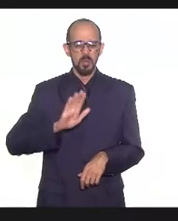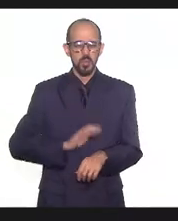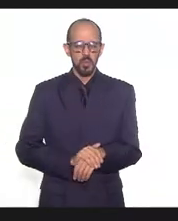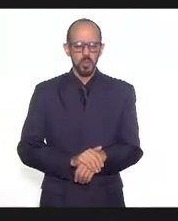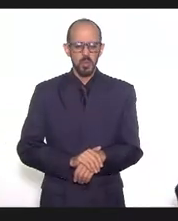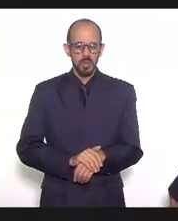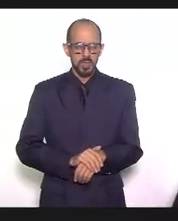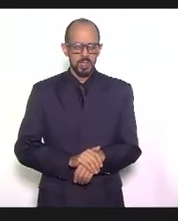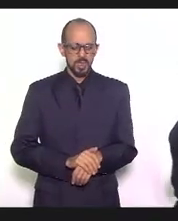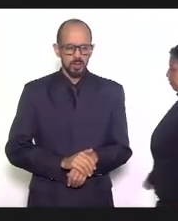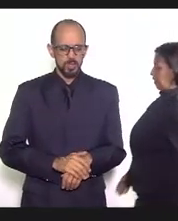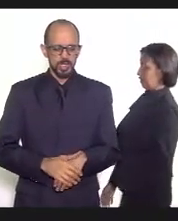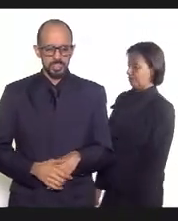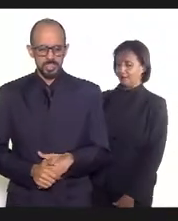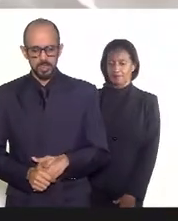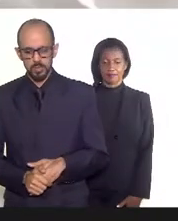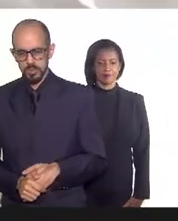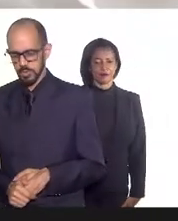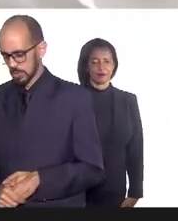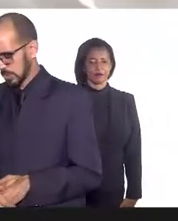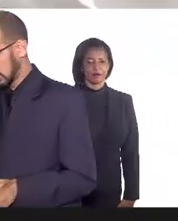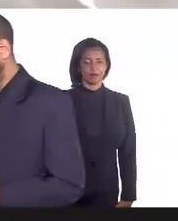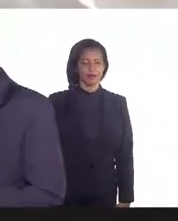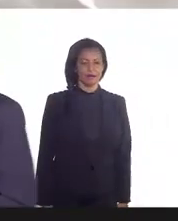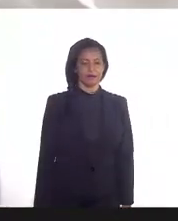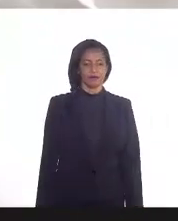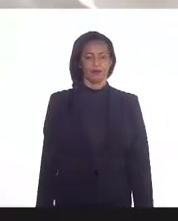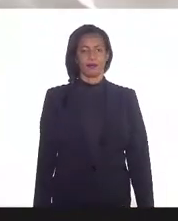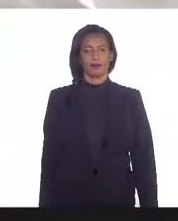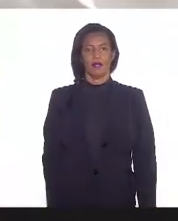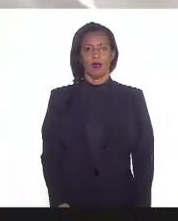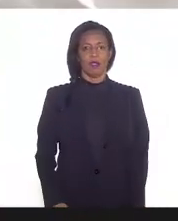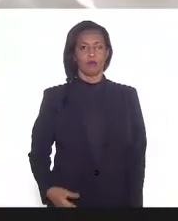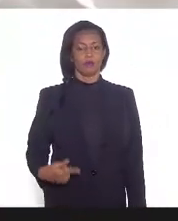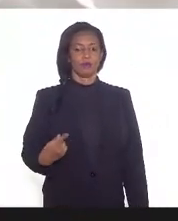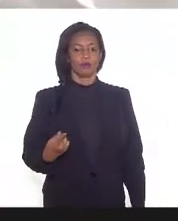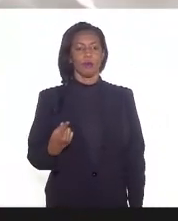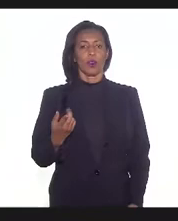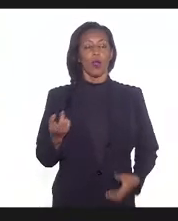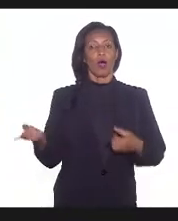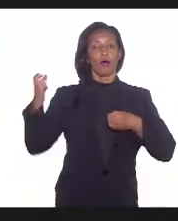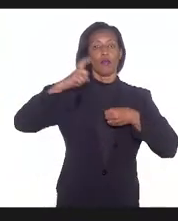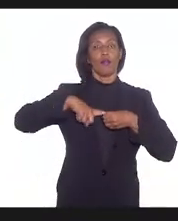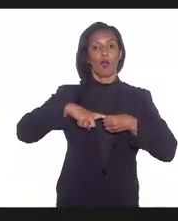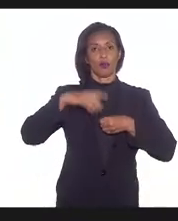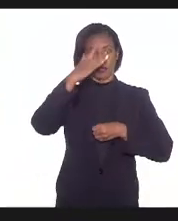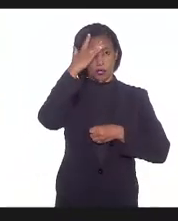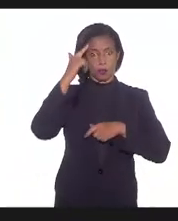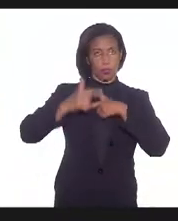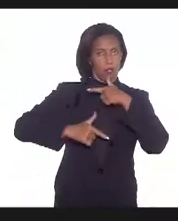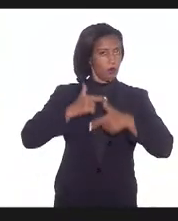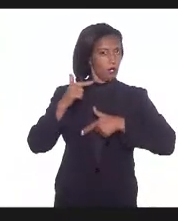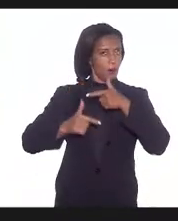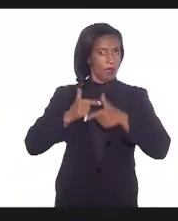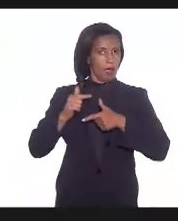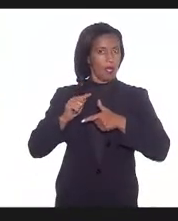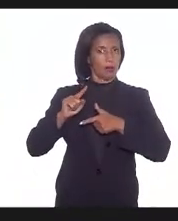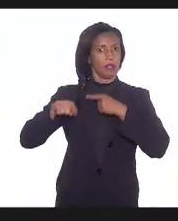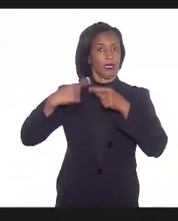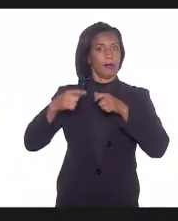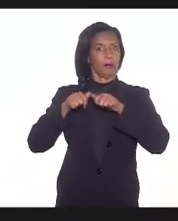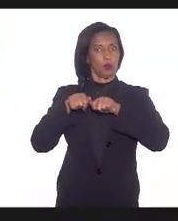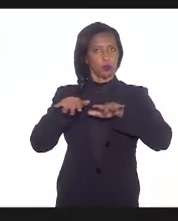Era... Era o retorno, o retorno dos profissionais após a detectação da COVID.